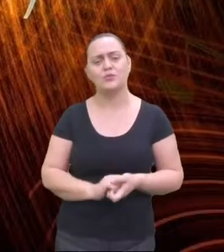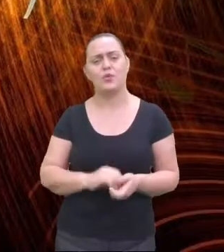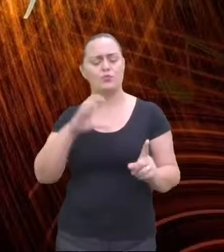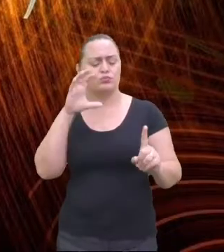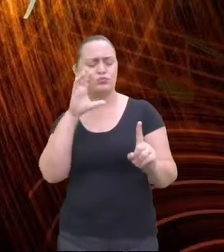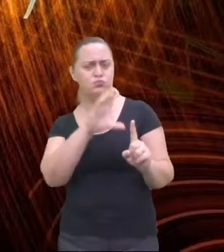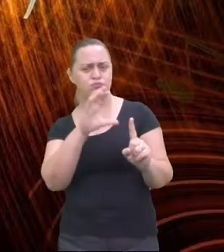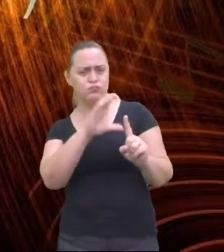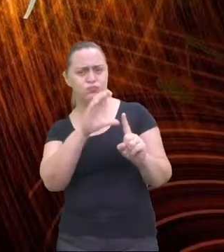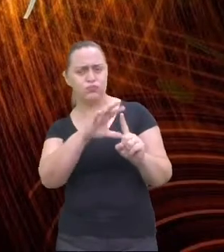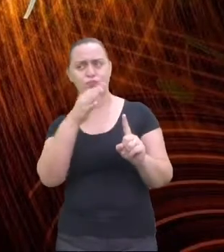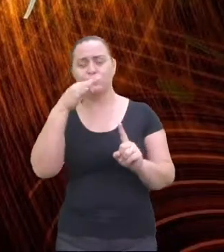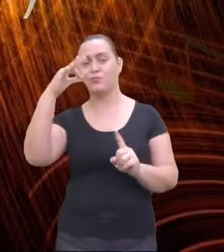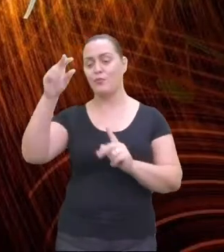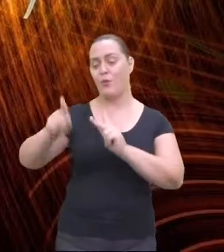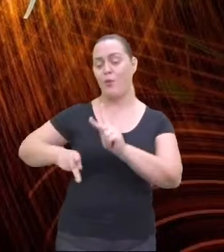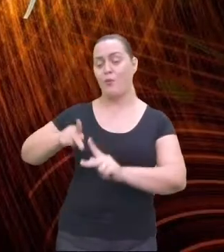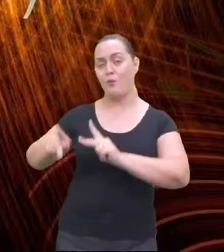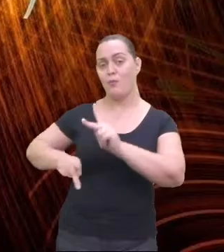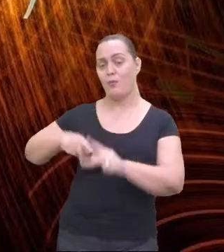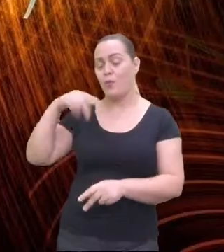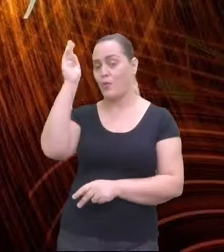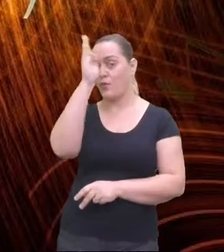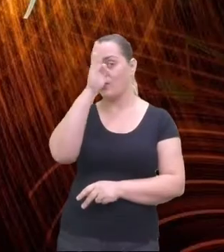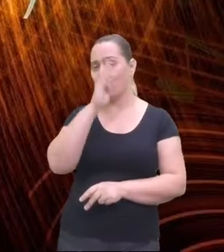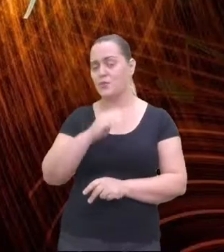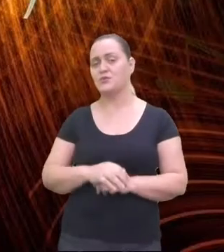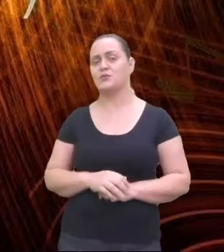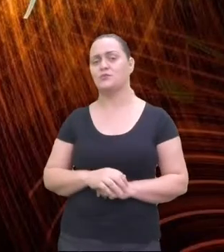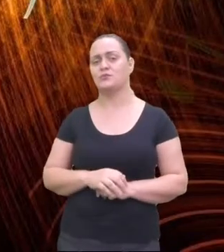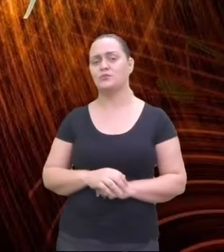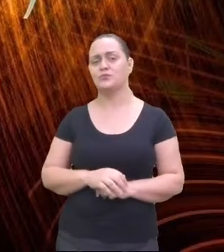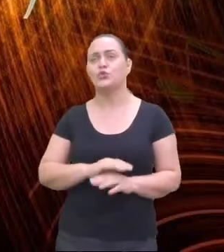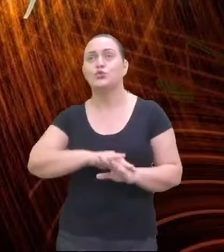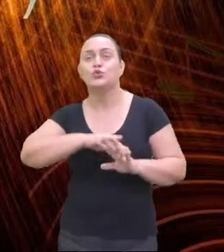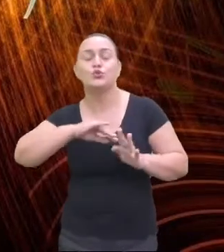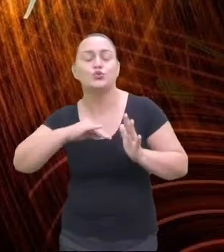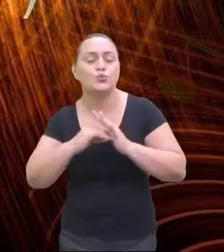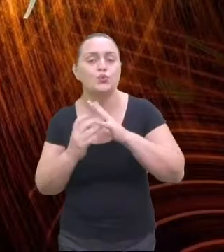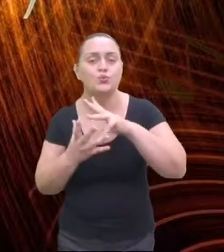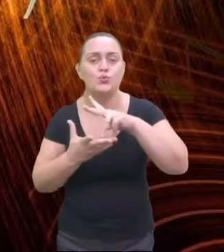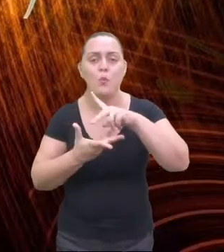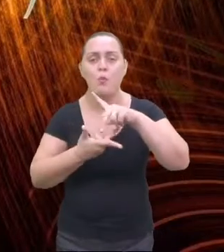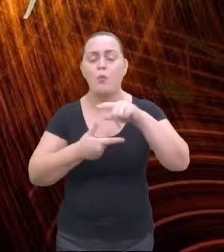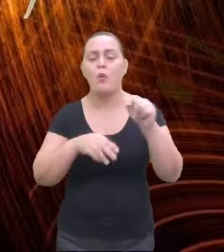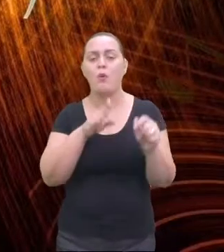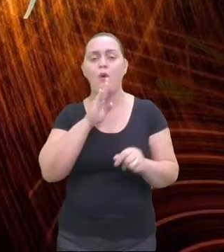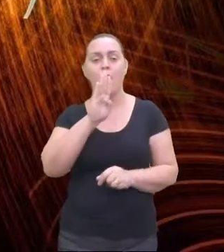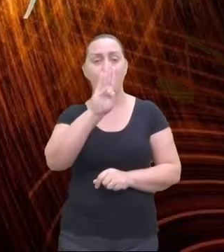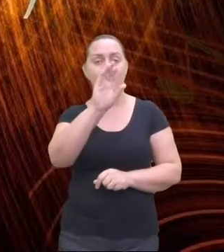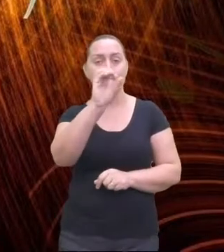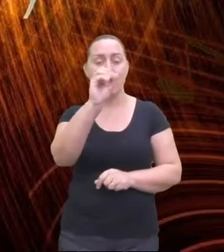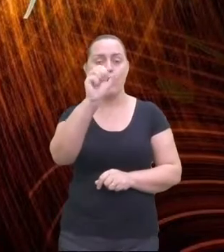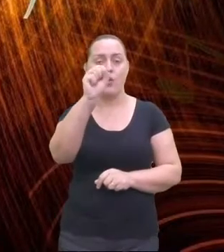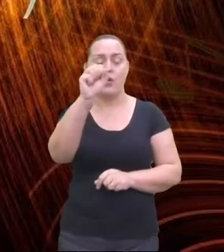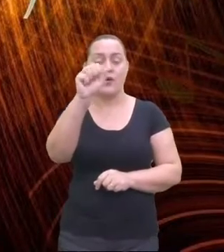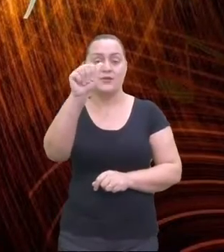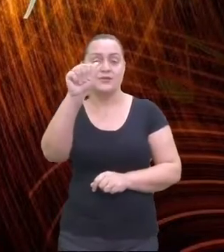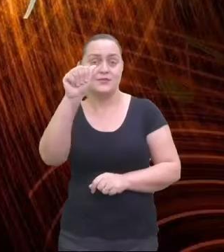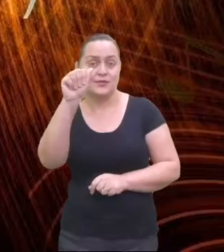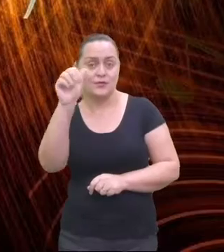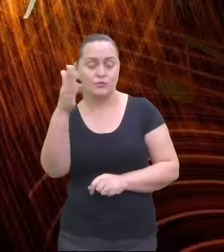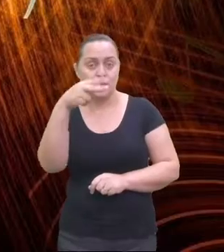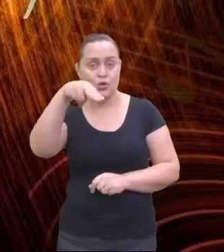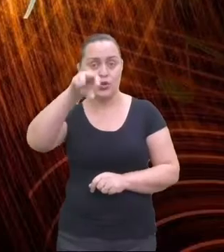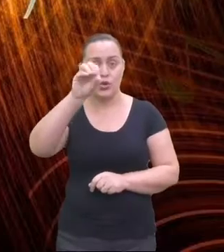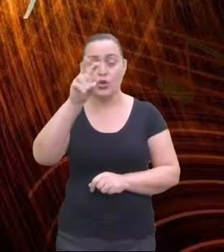brasileira. Conhecida em todo o mundo. teve como principais representantes João Gilberto, Nara